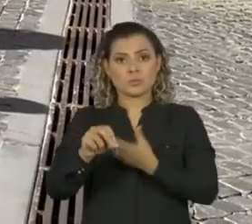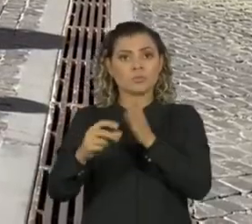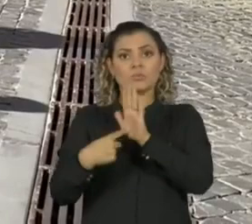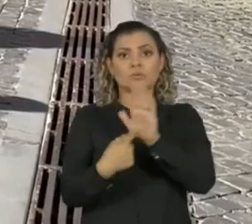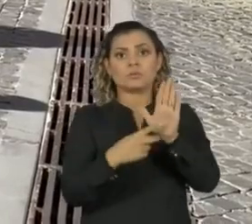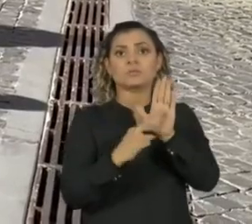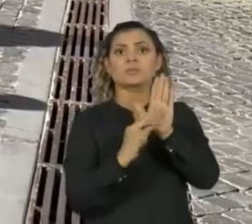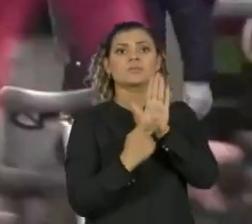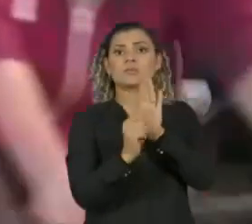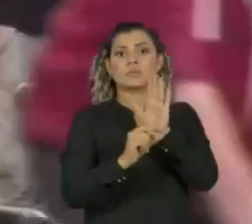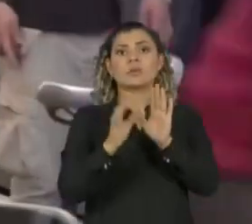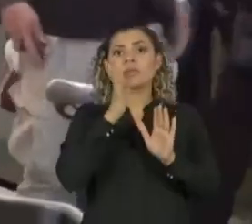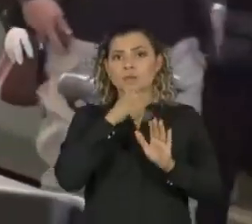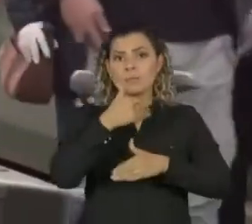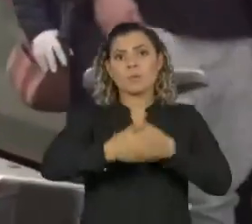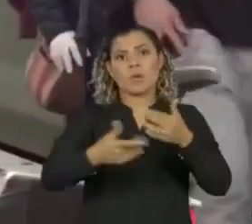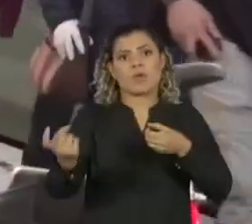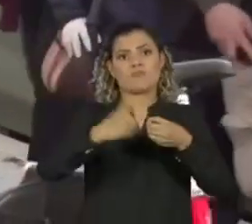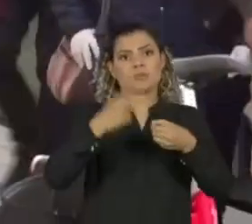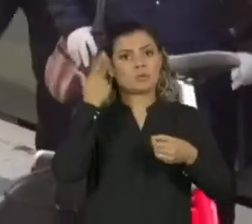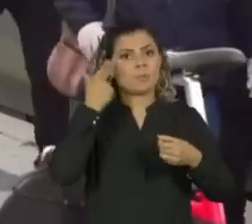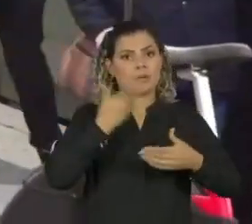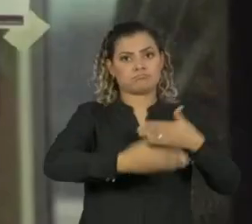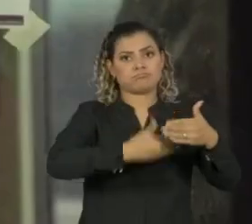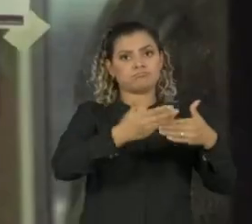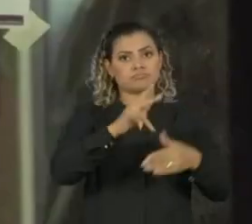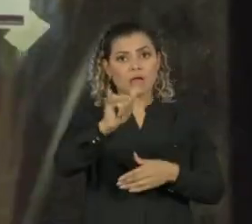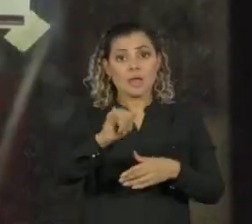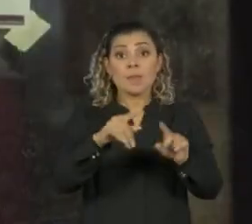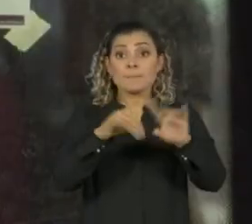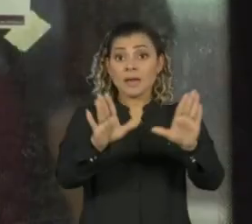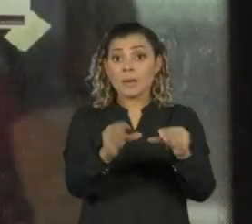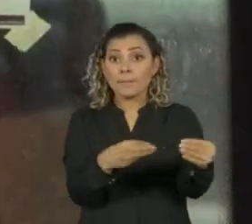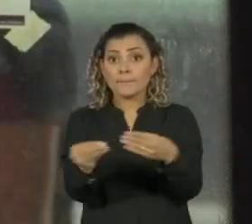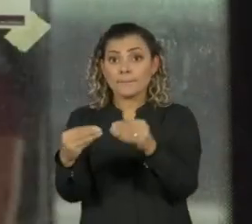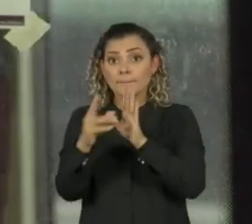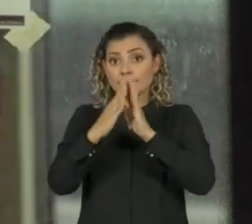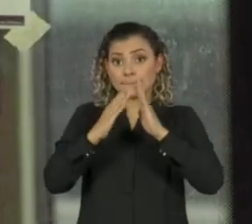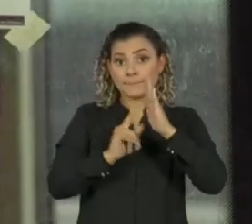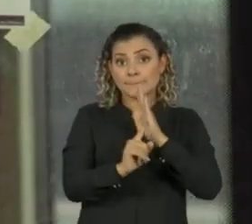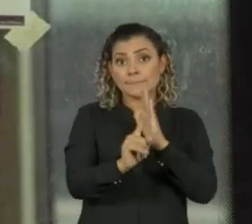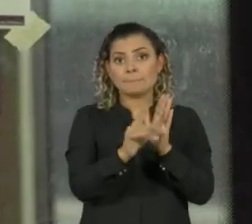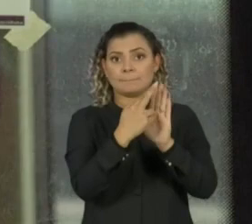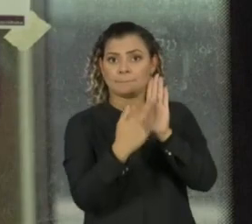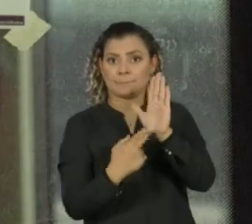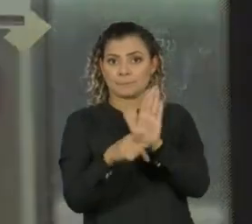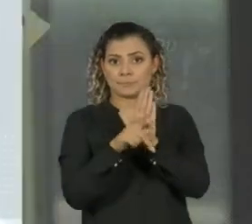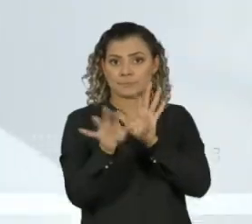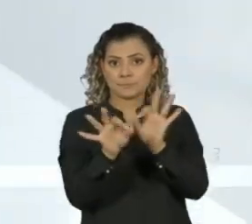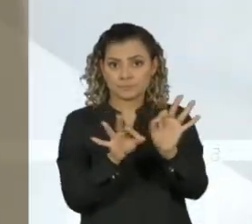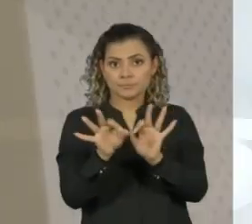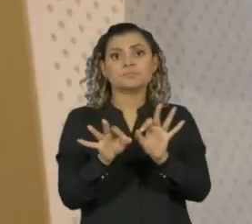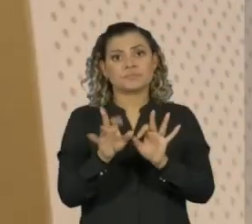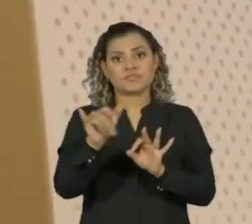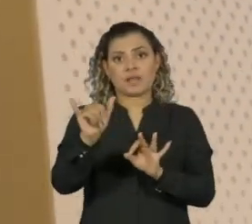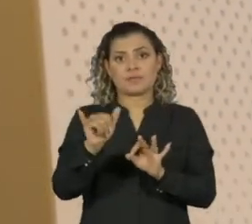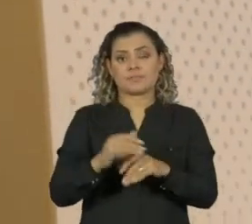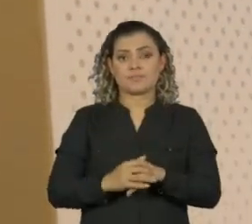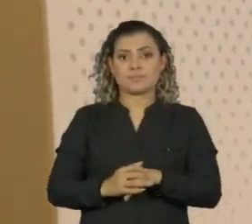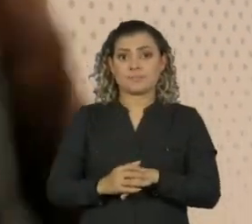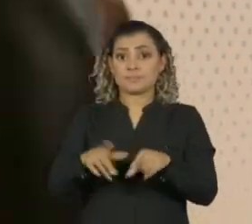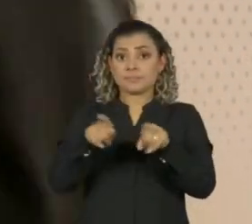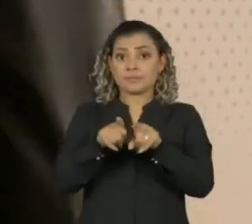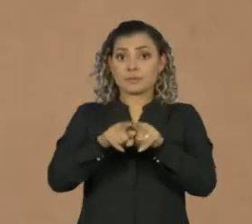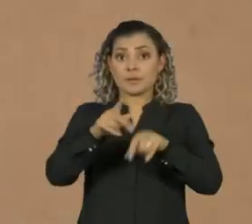o país ainda pode demorar muito para voltar ao normal, apesar da flexibilização do regulamento de bloqueios. À medida que os